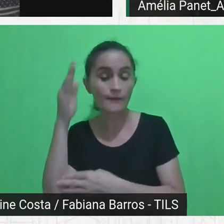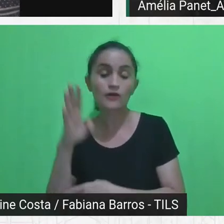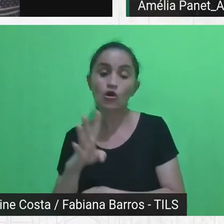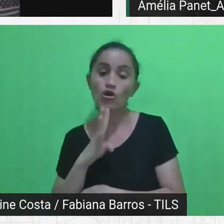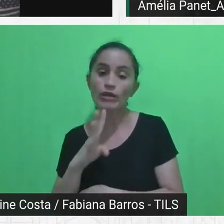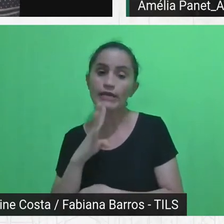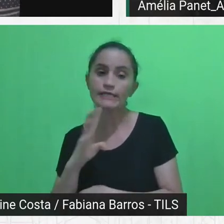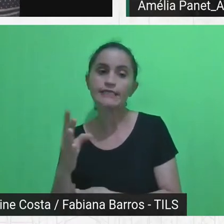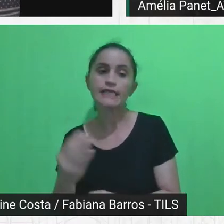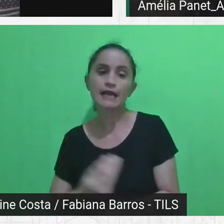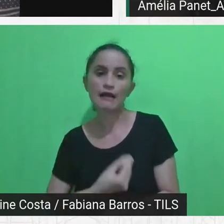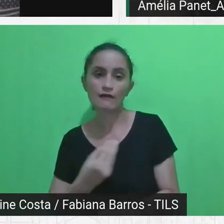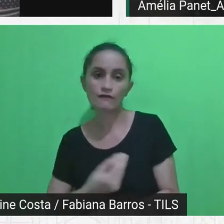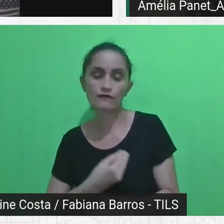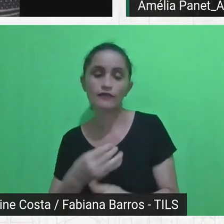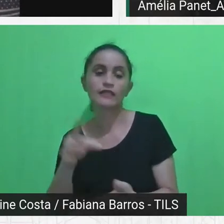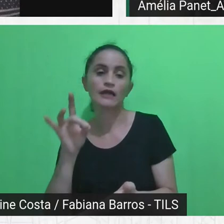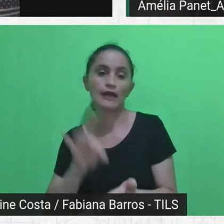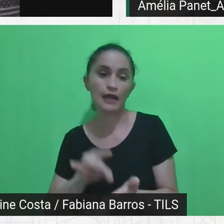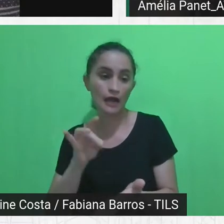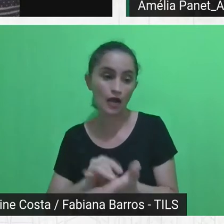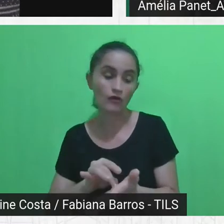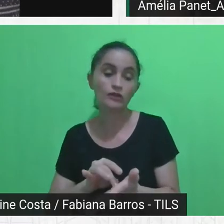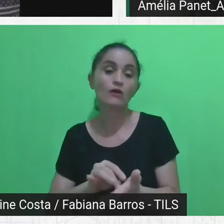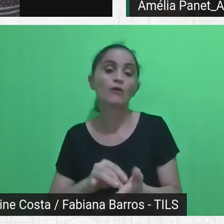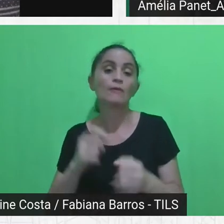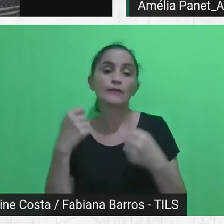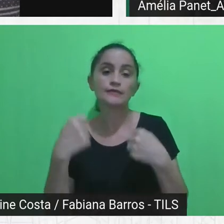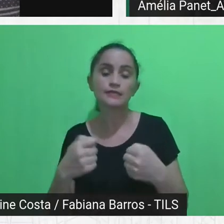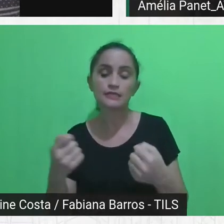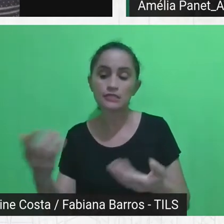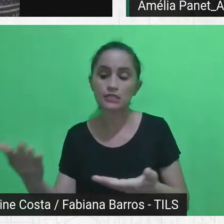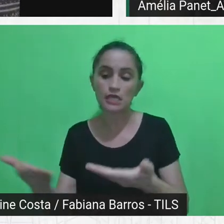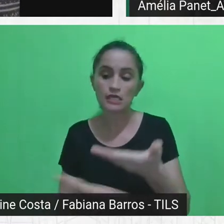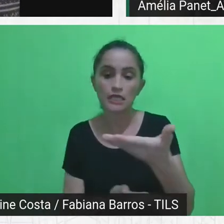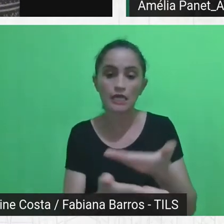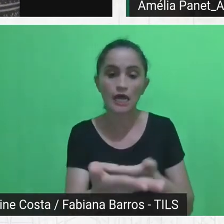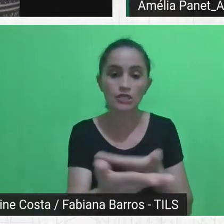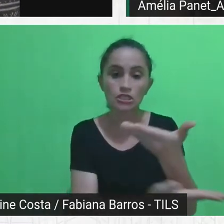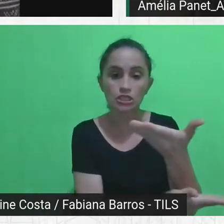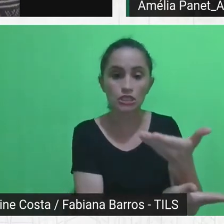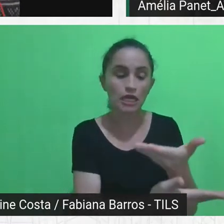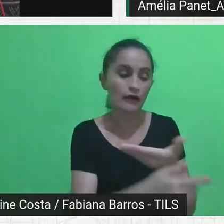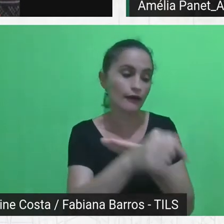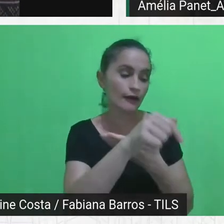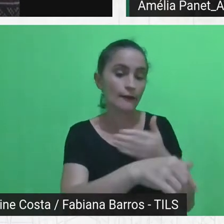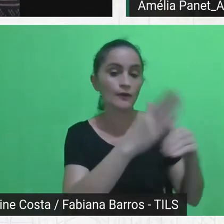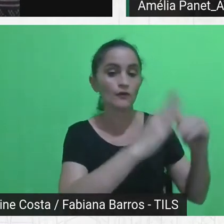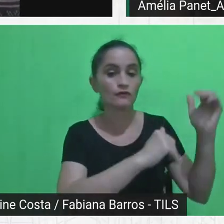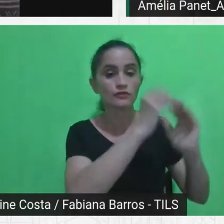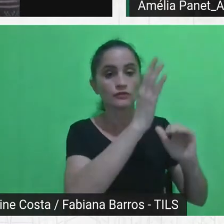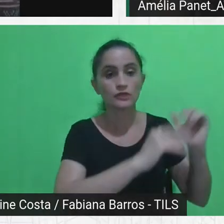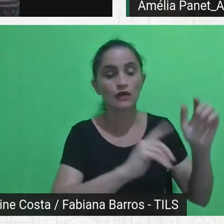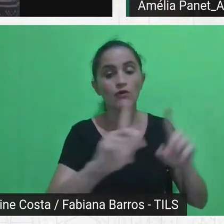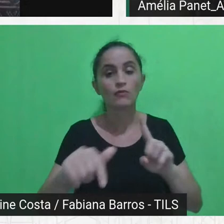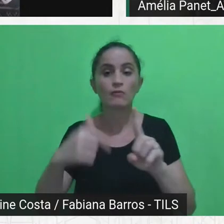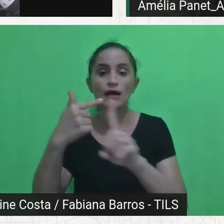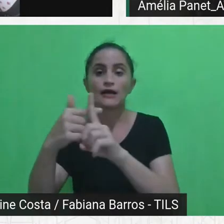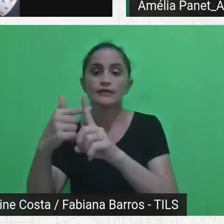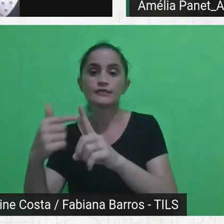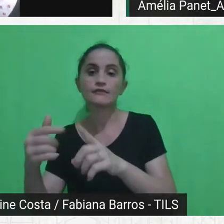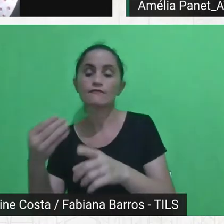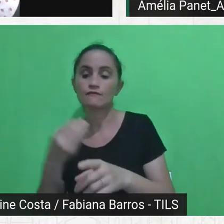com a nossa formação, ela tem que se voltar para essa responsabilidade. Agradeço, então, muito a Amélia a sua